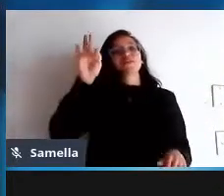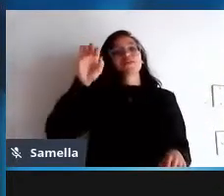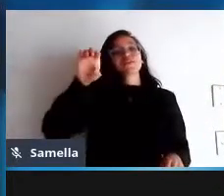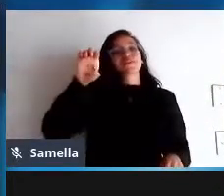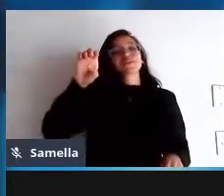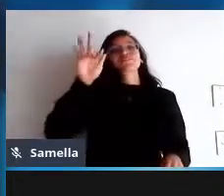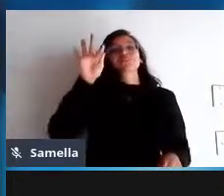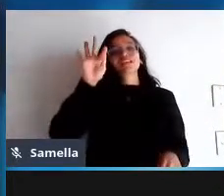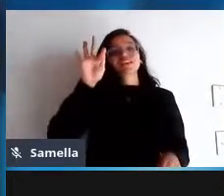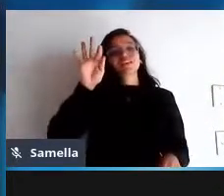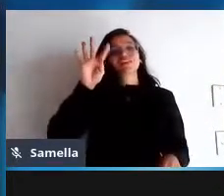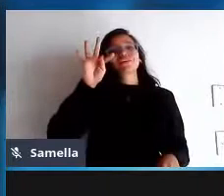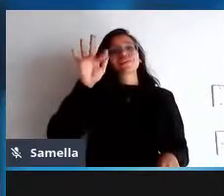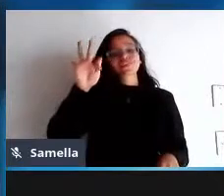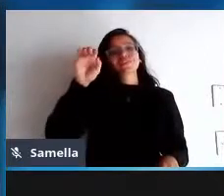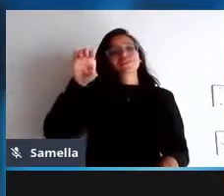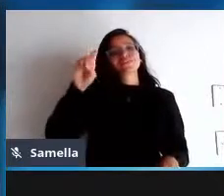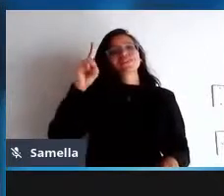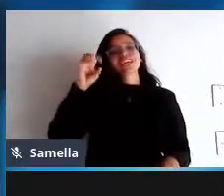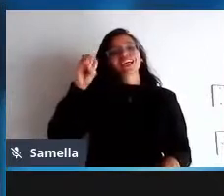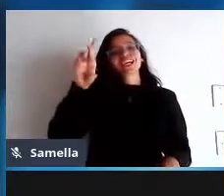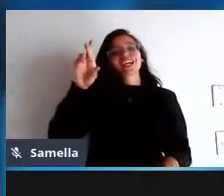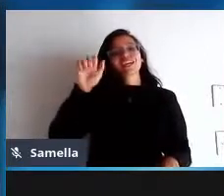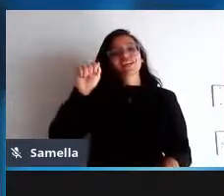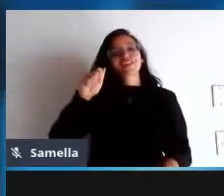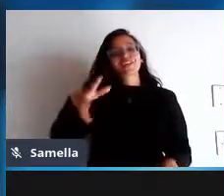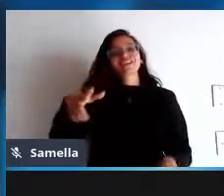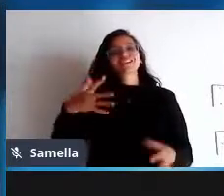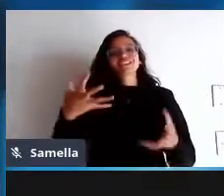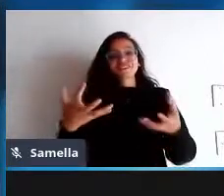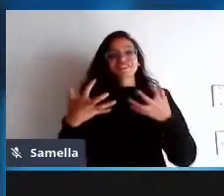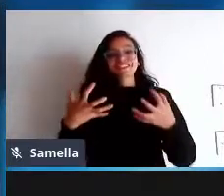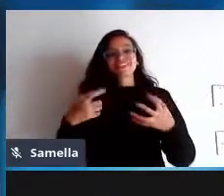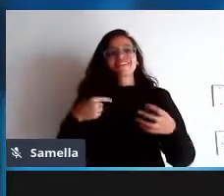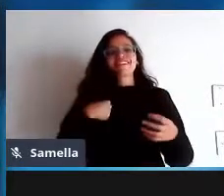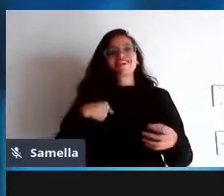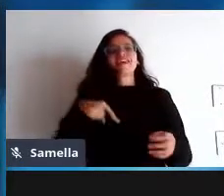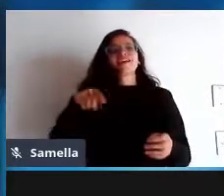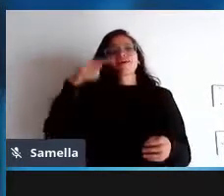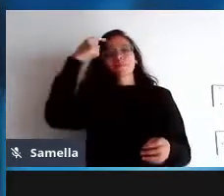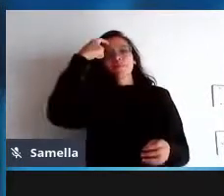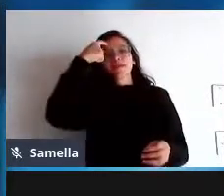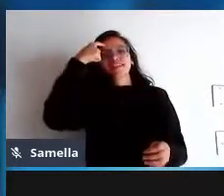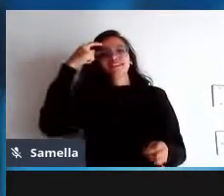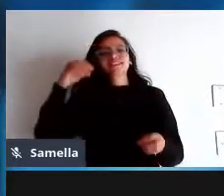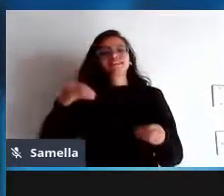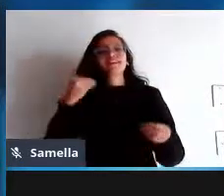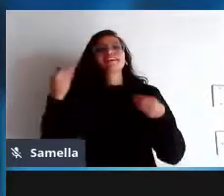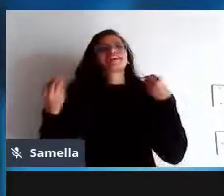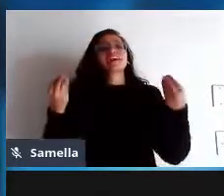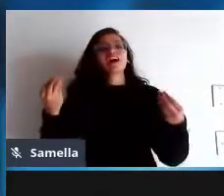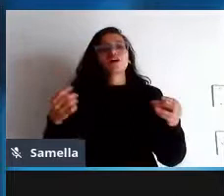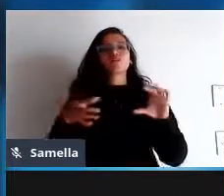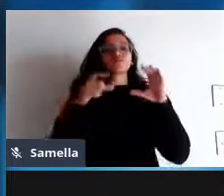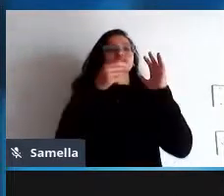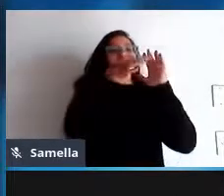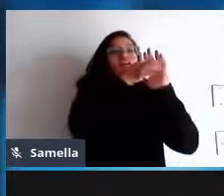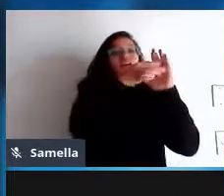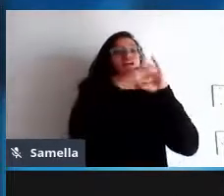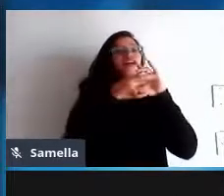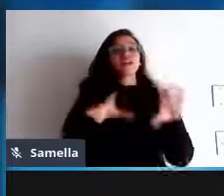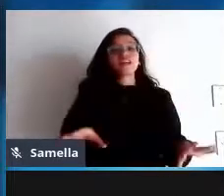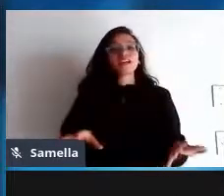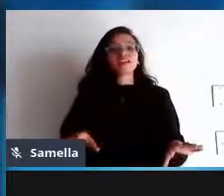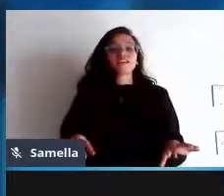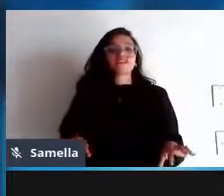se você quiser fazer alguma coisa em relação à marca do Fedora ela não é livre por exemplo e você